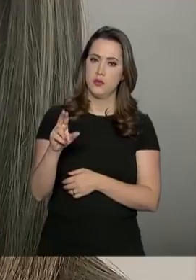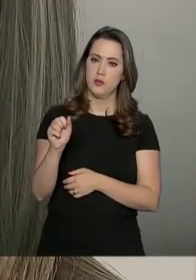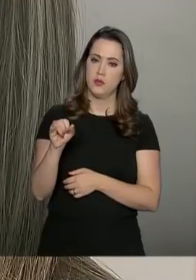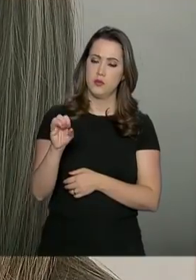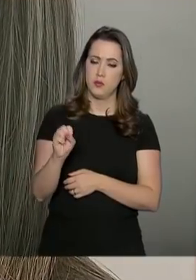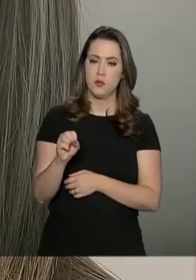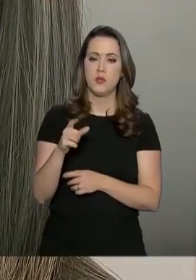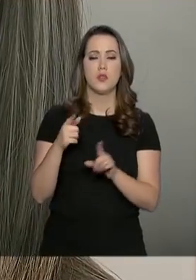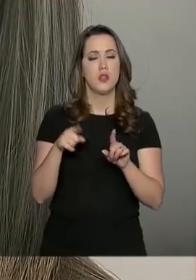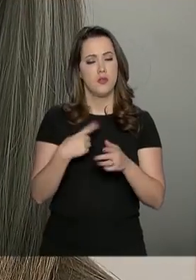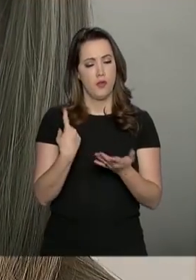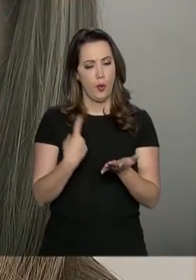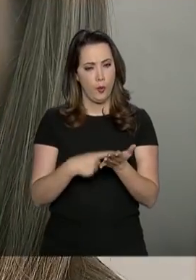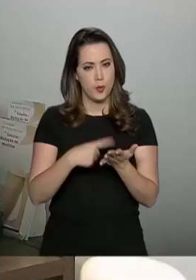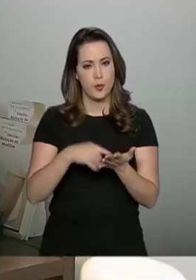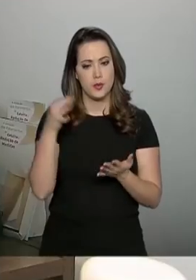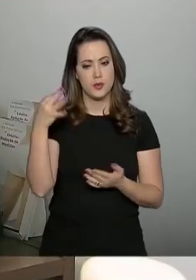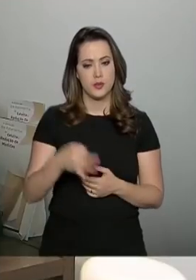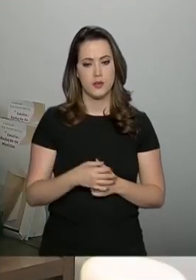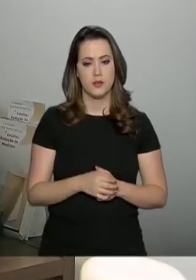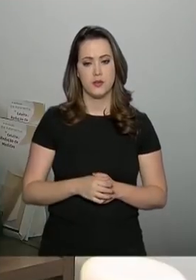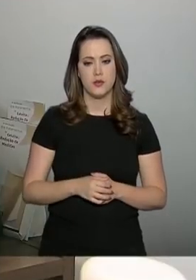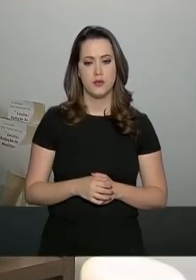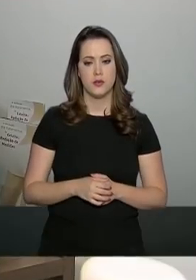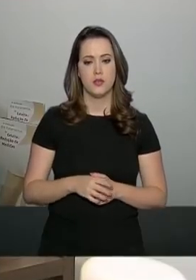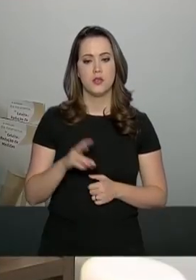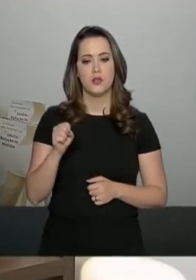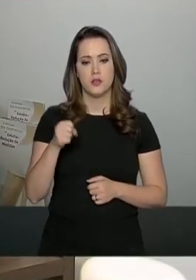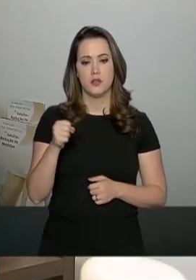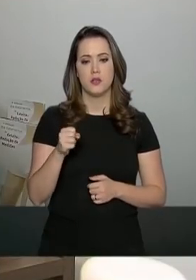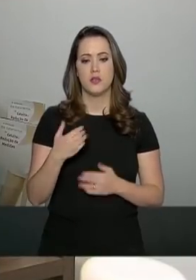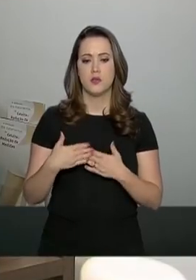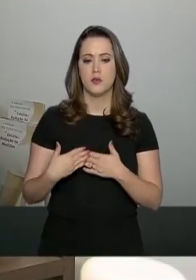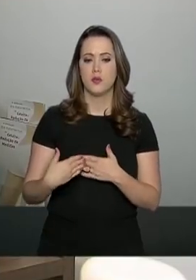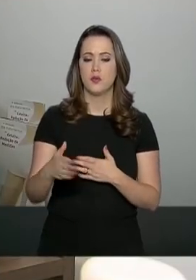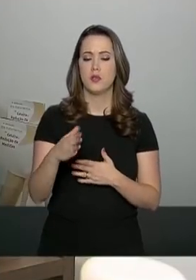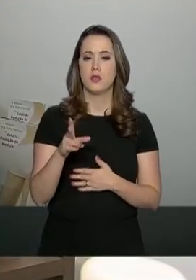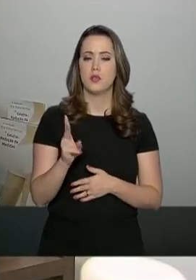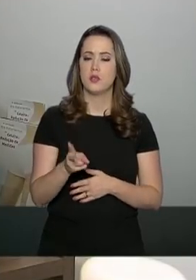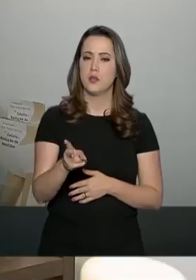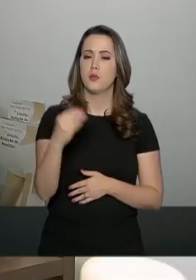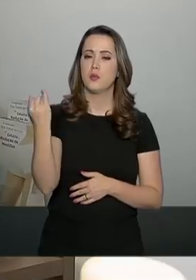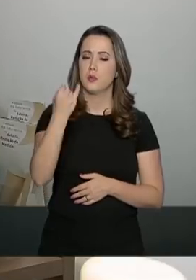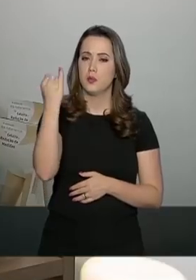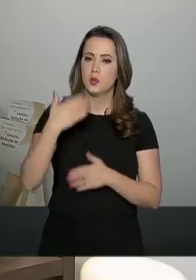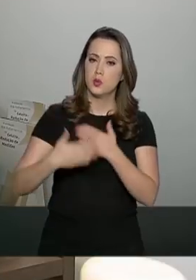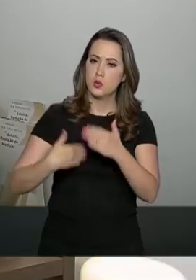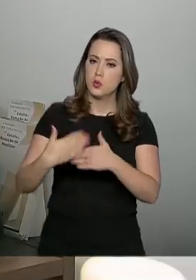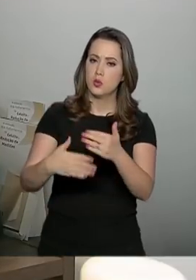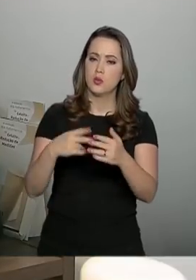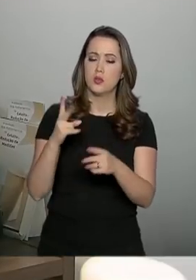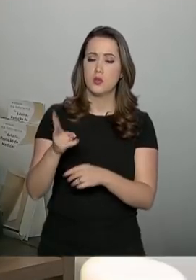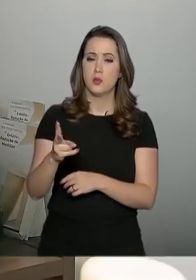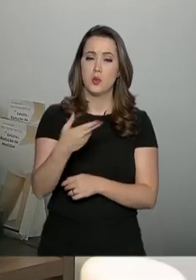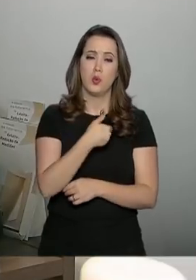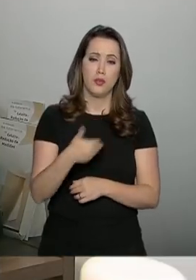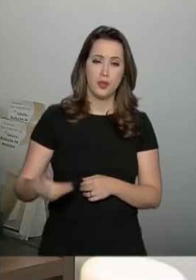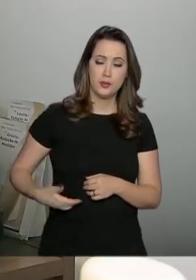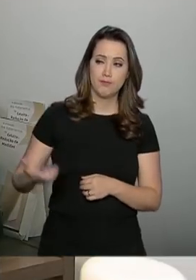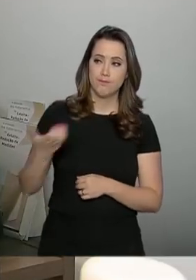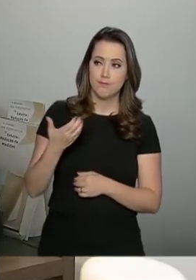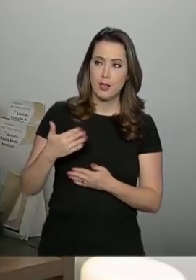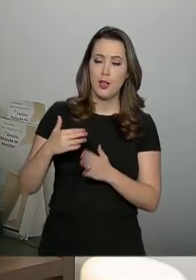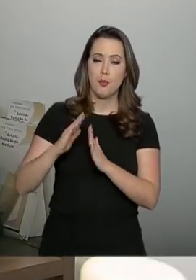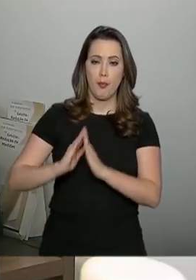garante que vai cumprir o prazo. Fazer é sempre bom manter em dias, porque sempre o governo nos cobra. Então, a gente